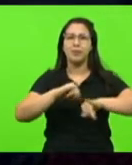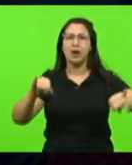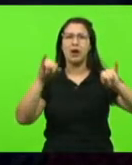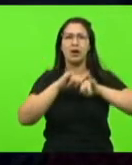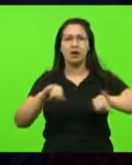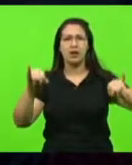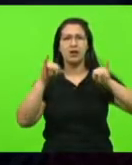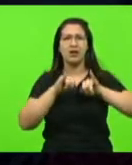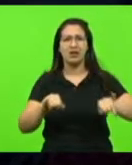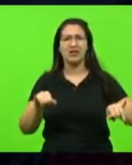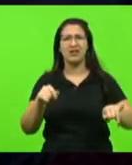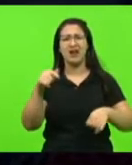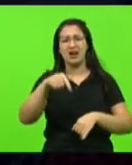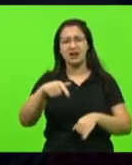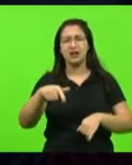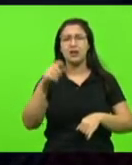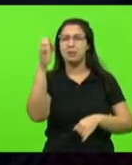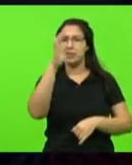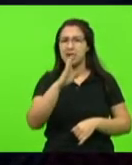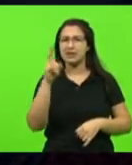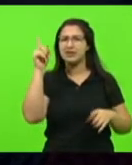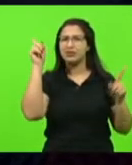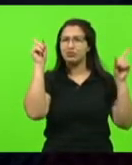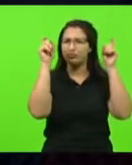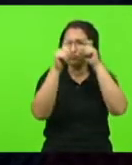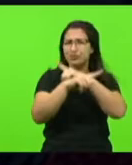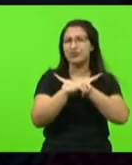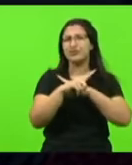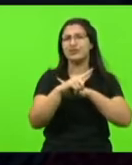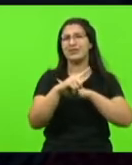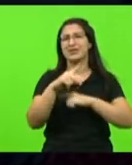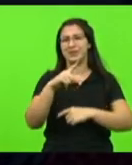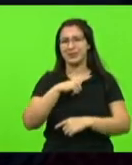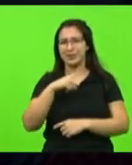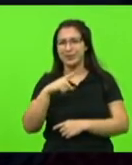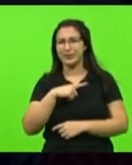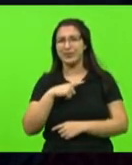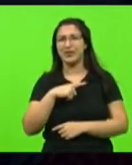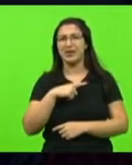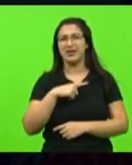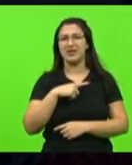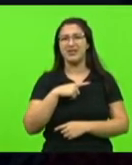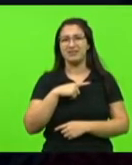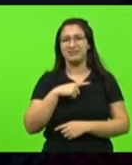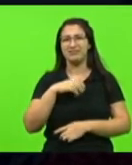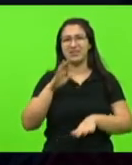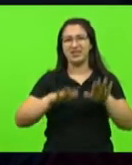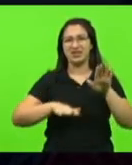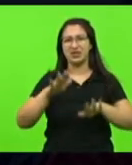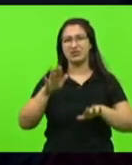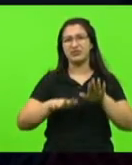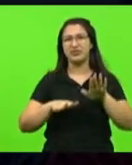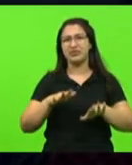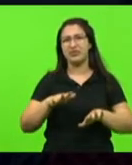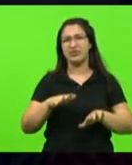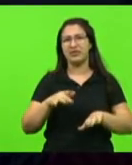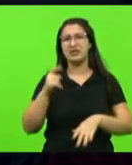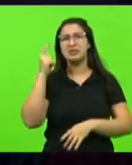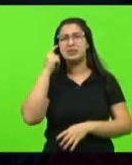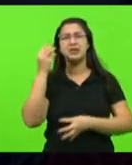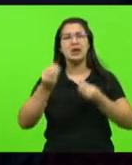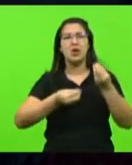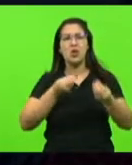brasileiros, na nossa sociedade, nós, cidadãos, temos de nos conscientizar do uso adequado do trânsito que é